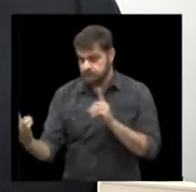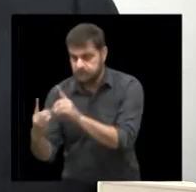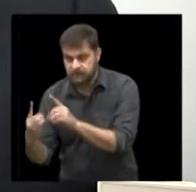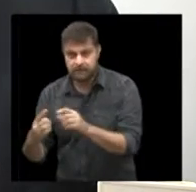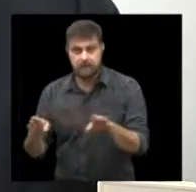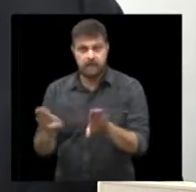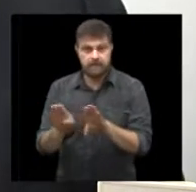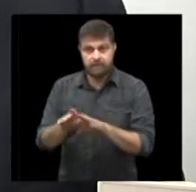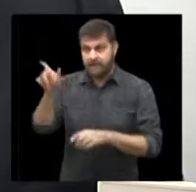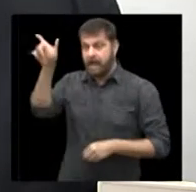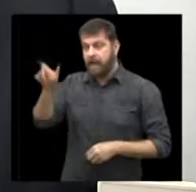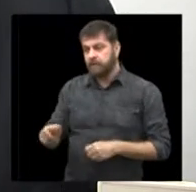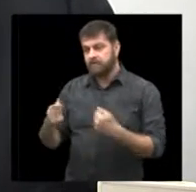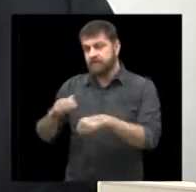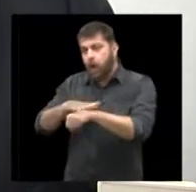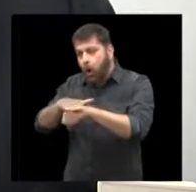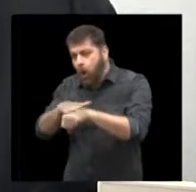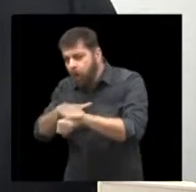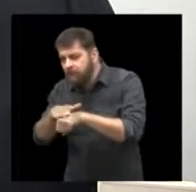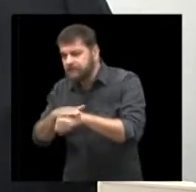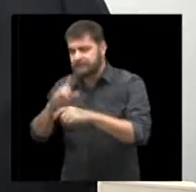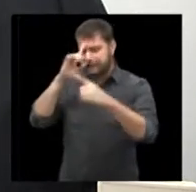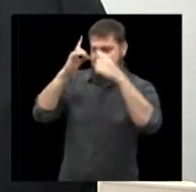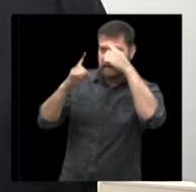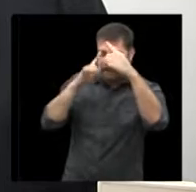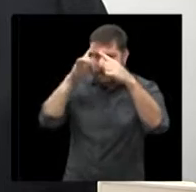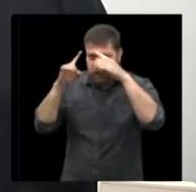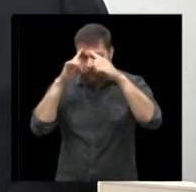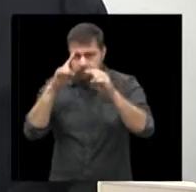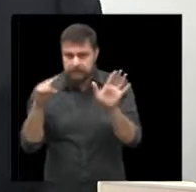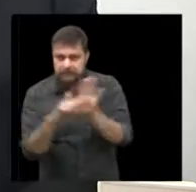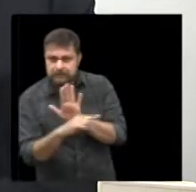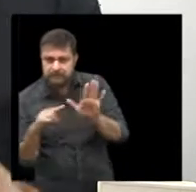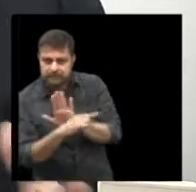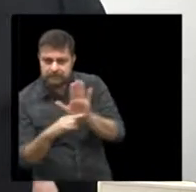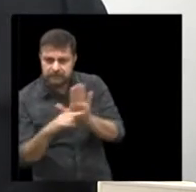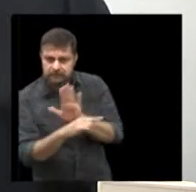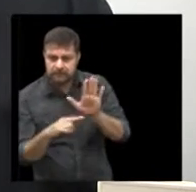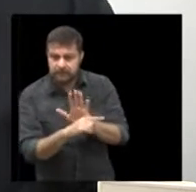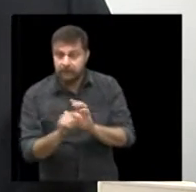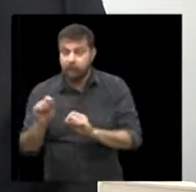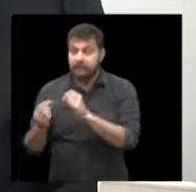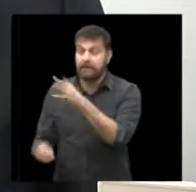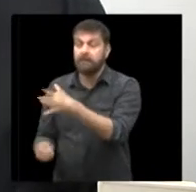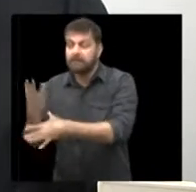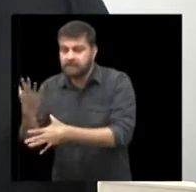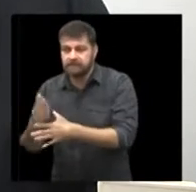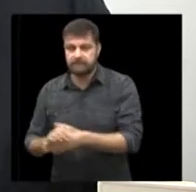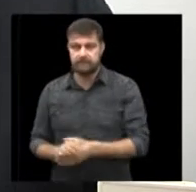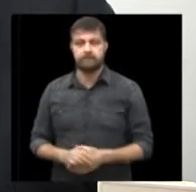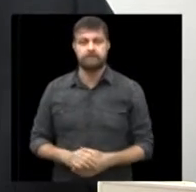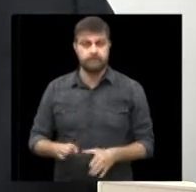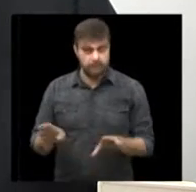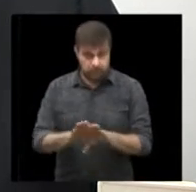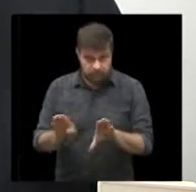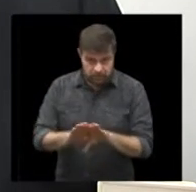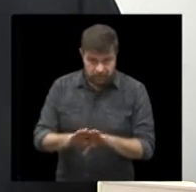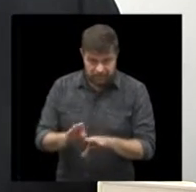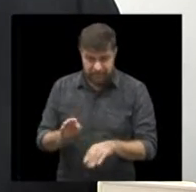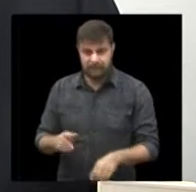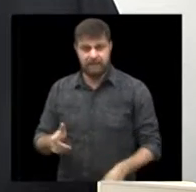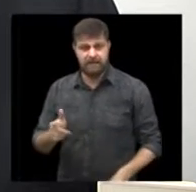necessidade do cliente conversar ou tirar uma dúvida também de algo que está acontecendo e além do mais